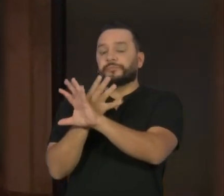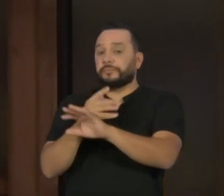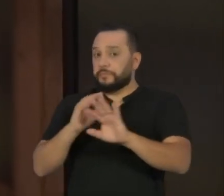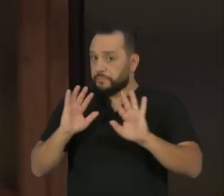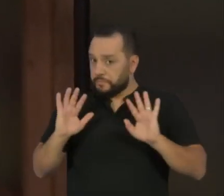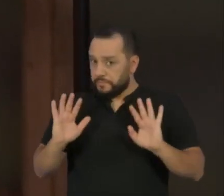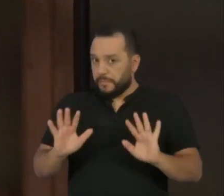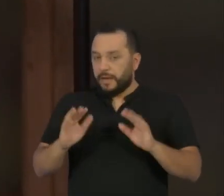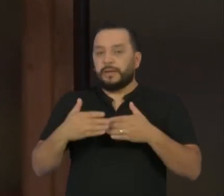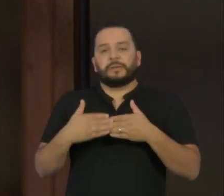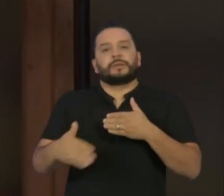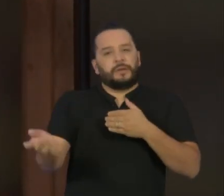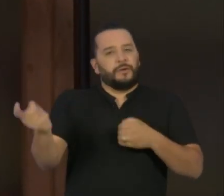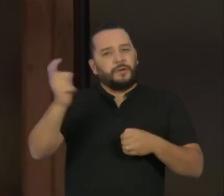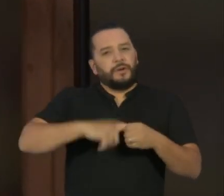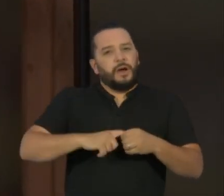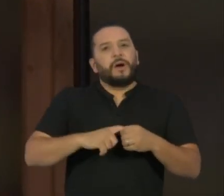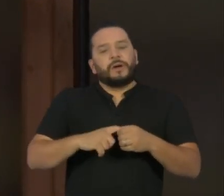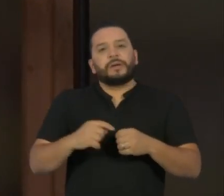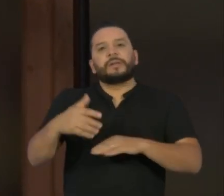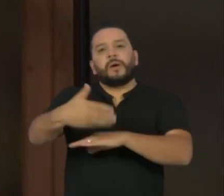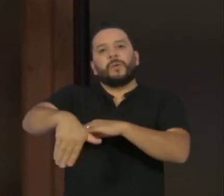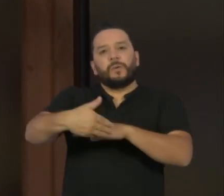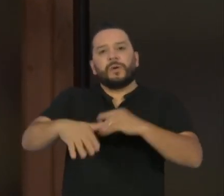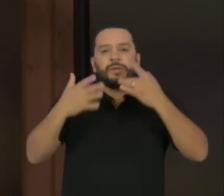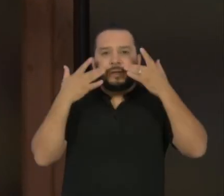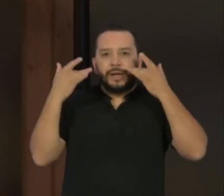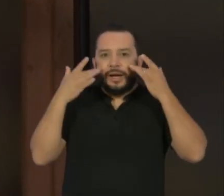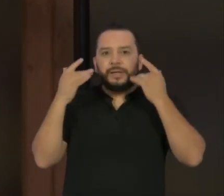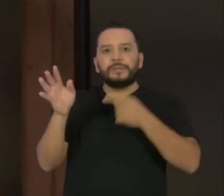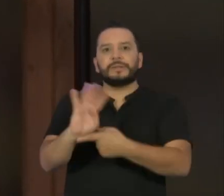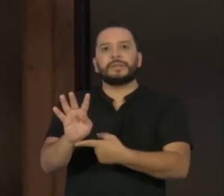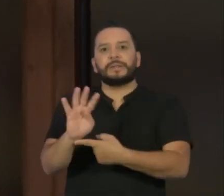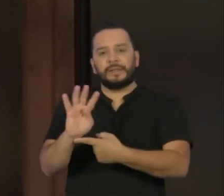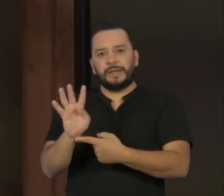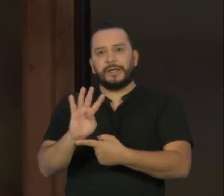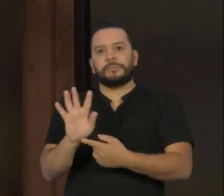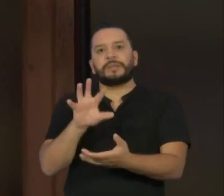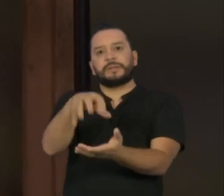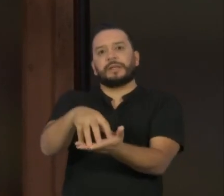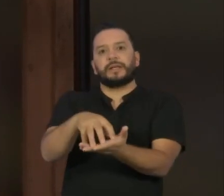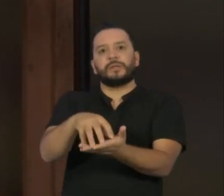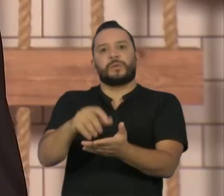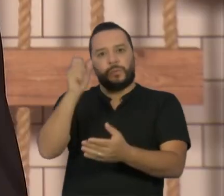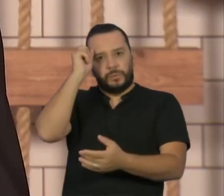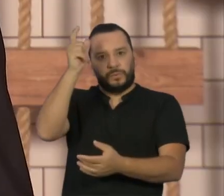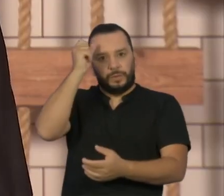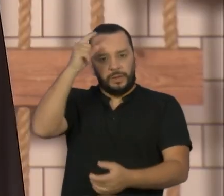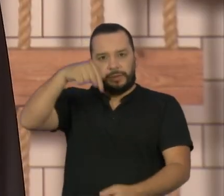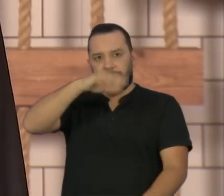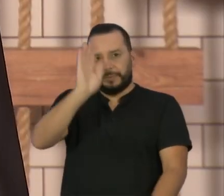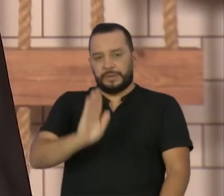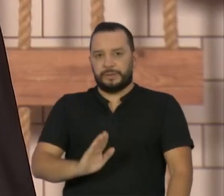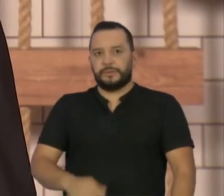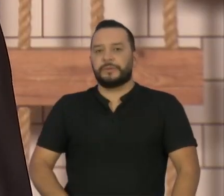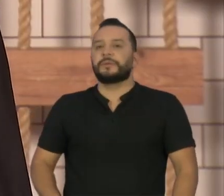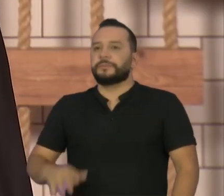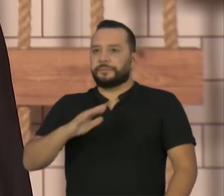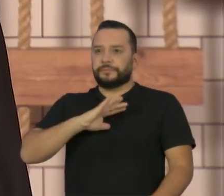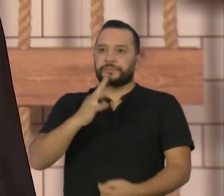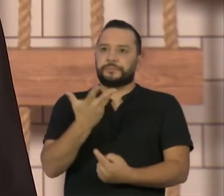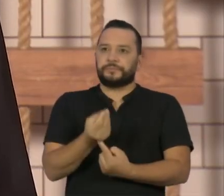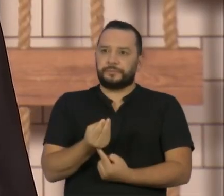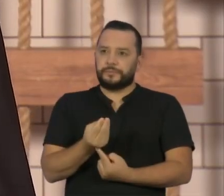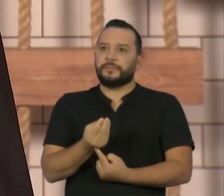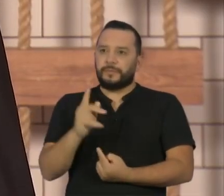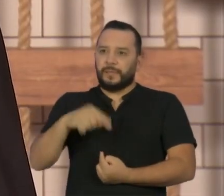em breve, o programa estará de volta às ruas, teatros, cinemas e centros culturais do país. O Metrópolis continuará a ser